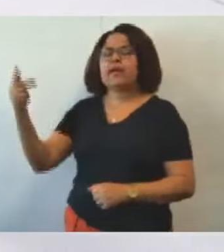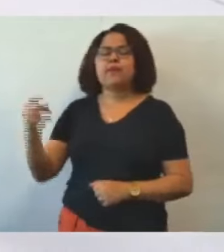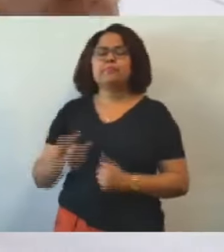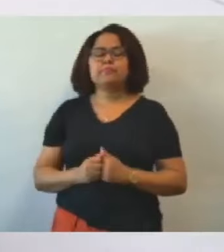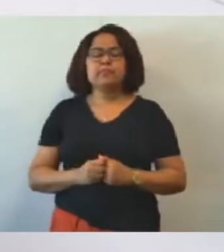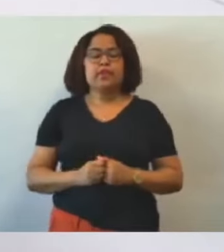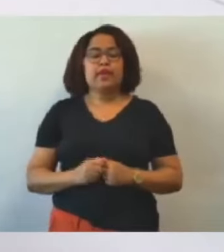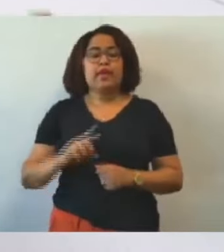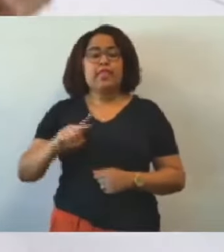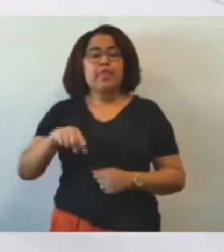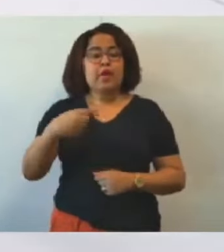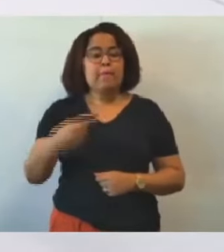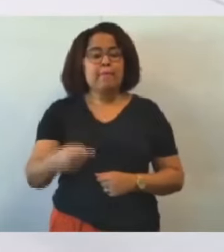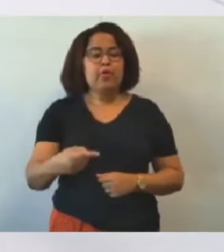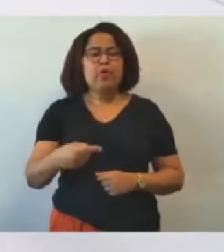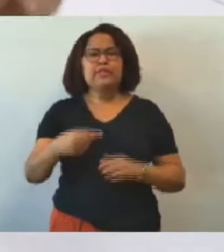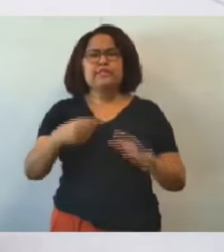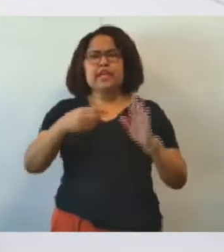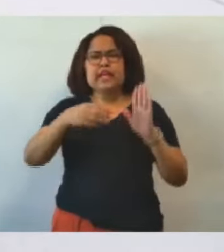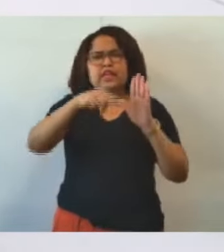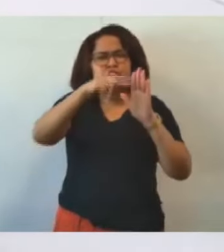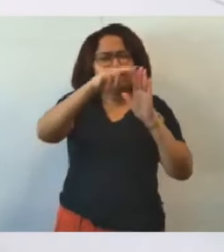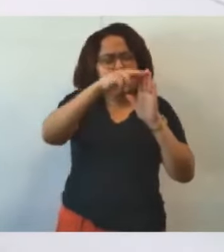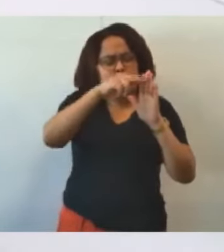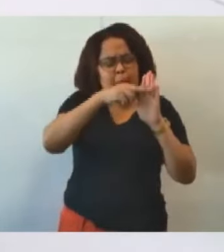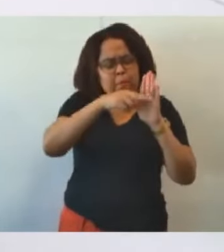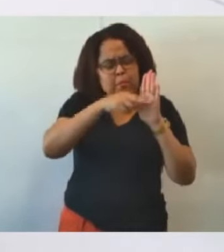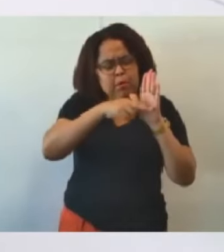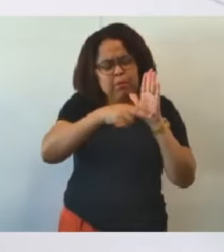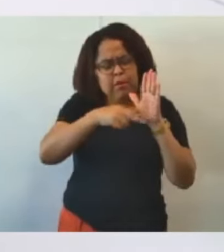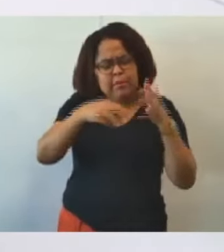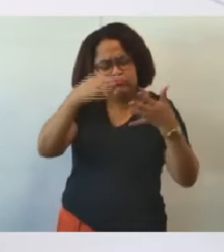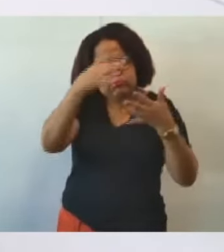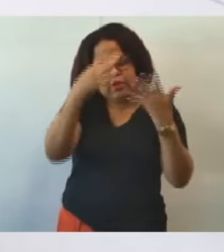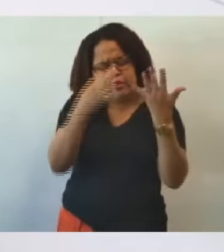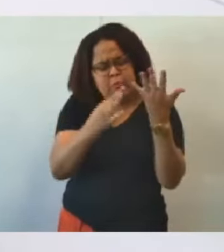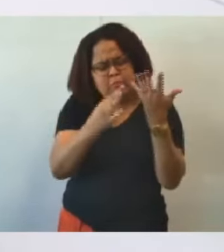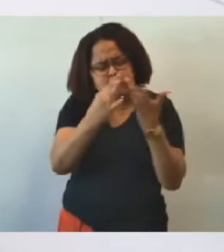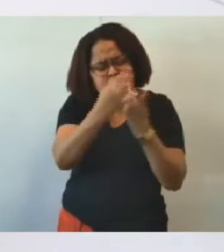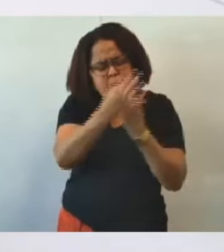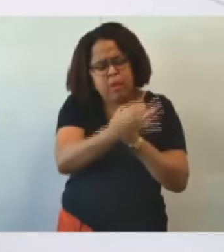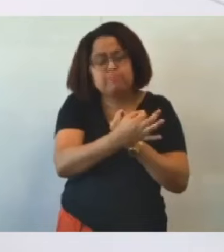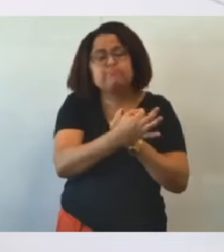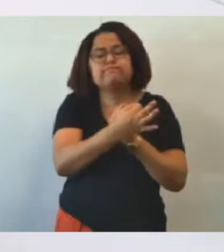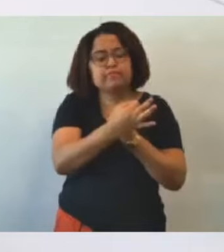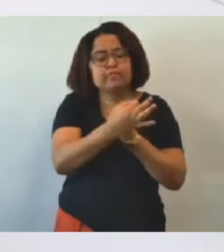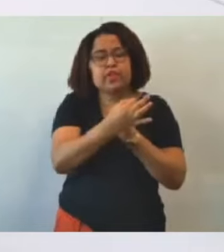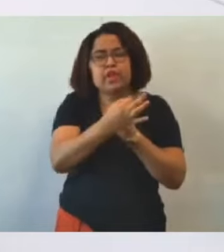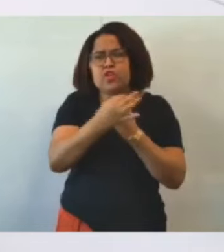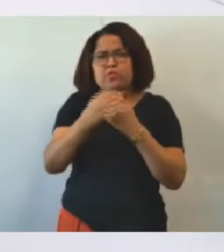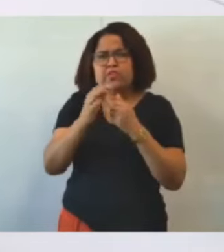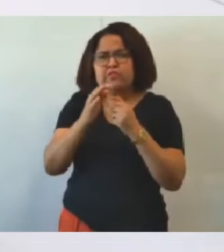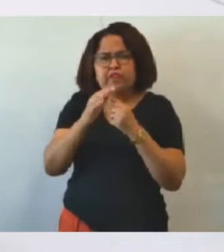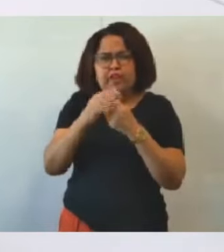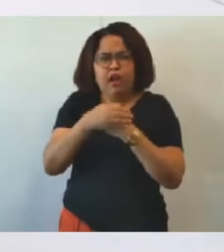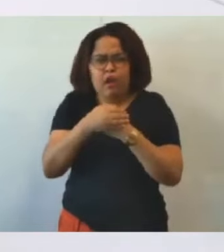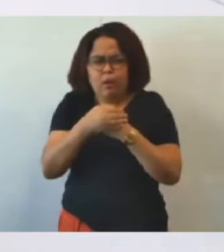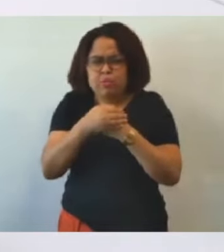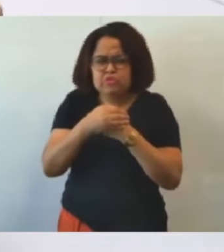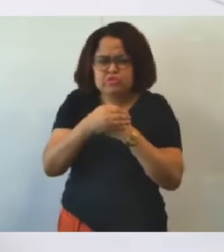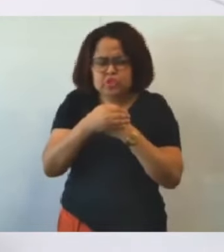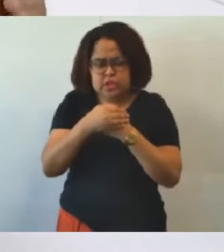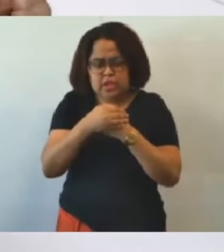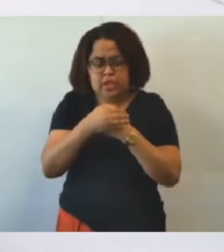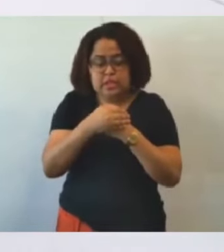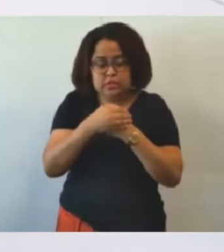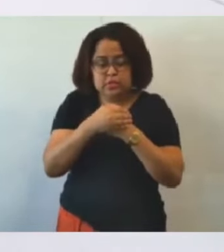depois desse raio-x depois desse relatório não adianta ficar tampando o sol com a peneira precisa